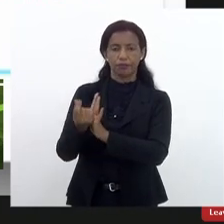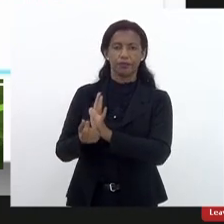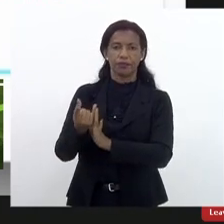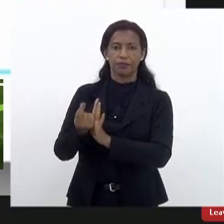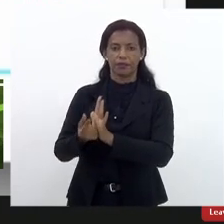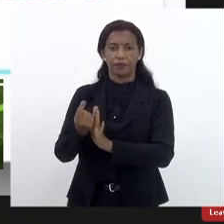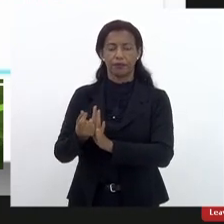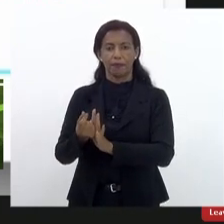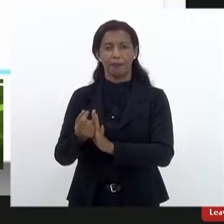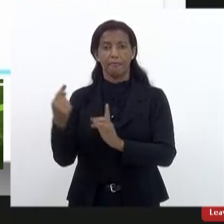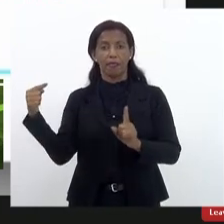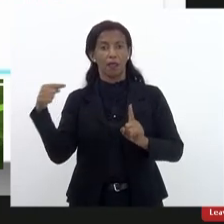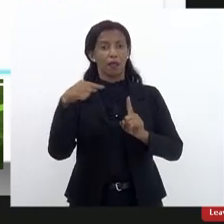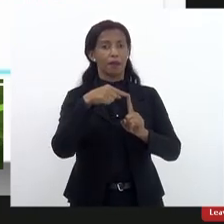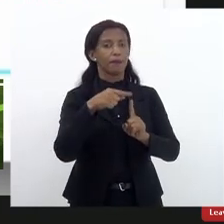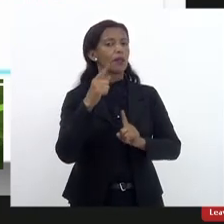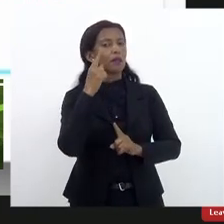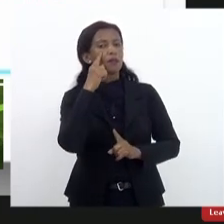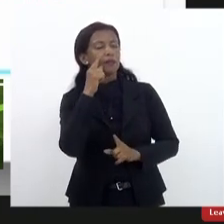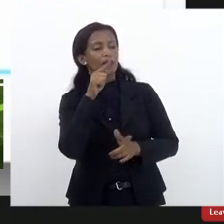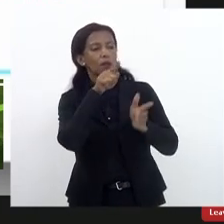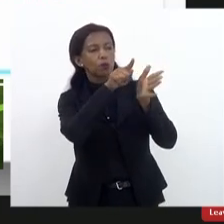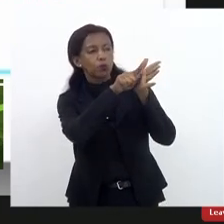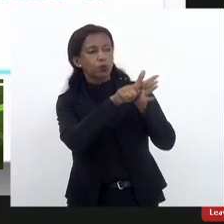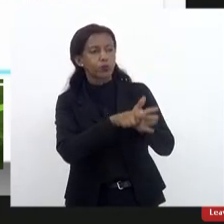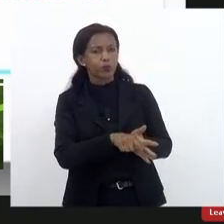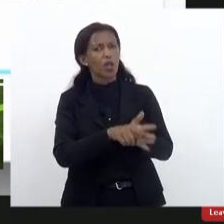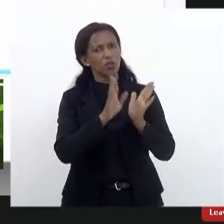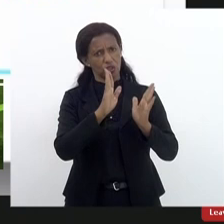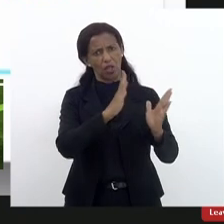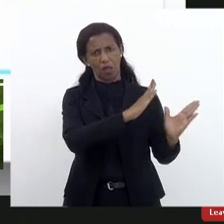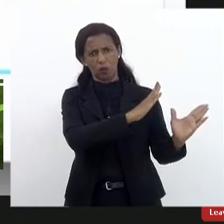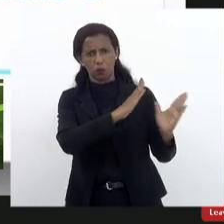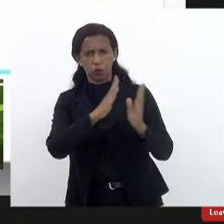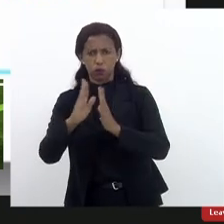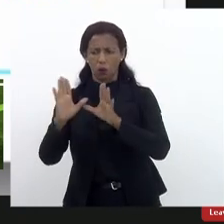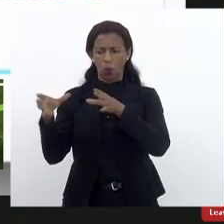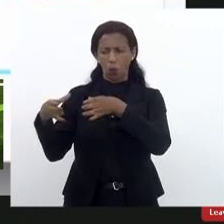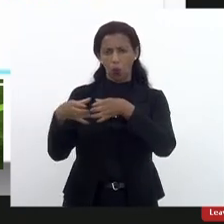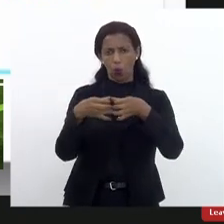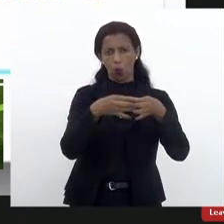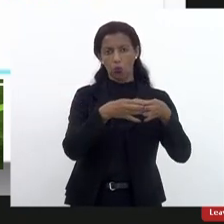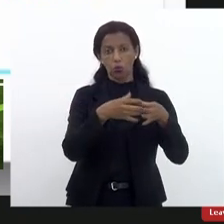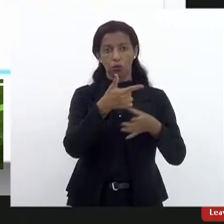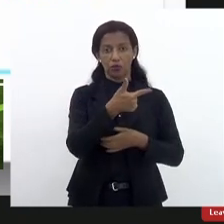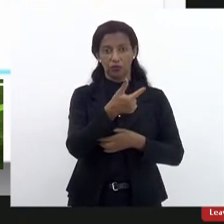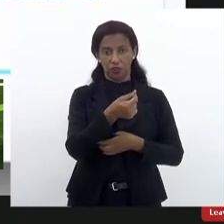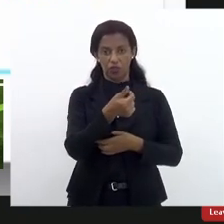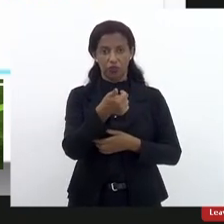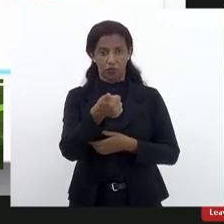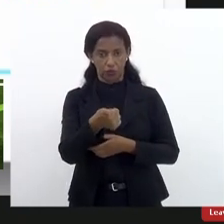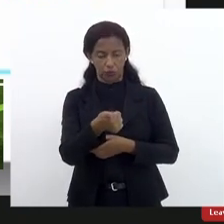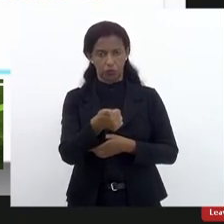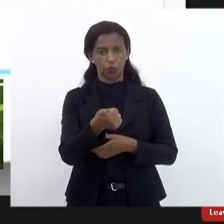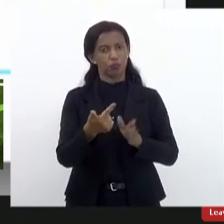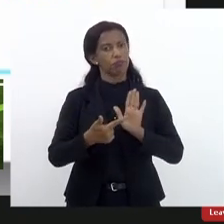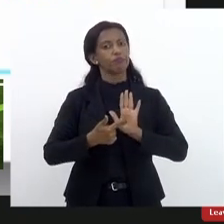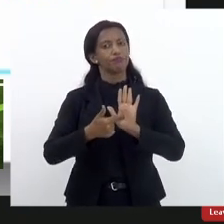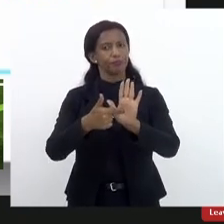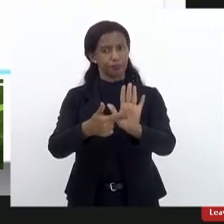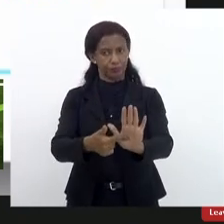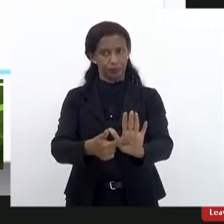as metas seriam revisar, e fizemos isso de certa maneira, revisar o conjunto em 2021, que apresentaremos